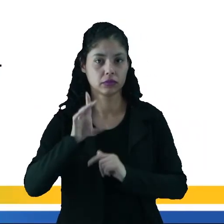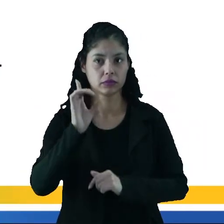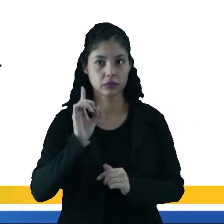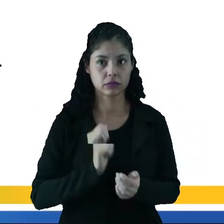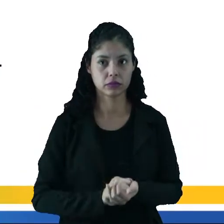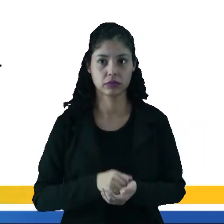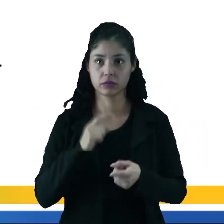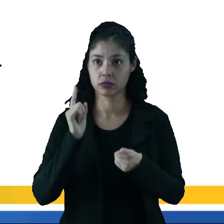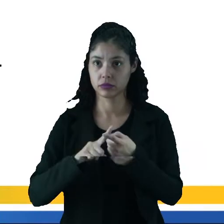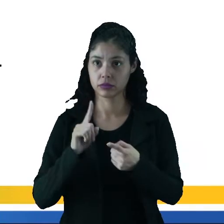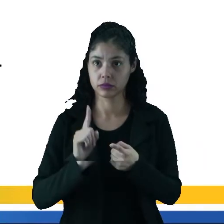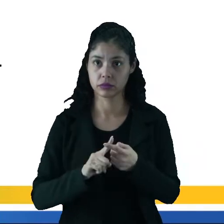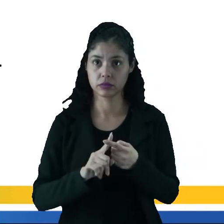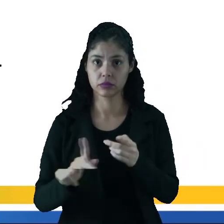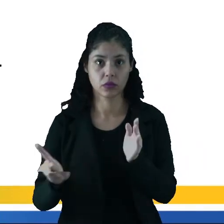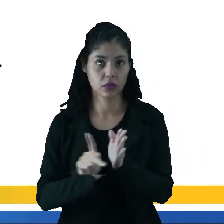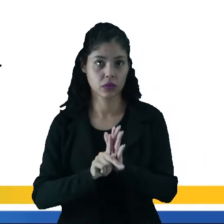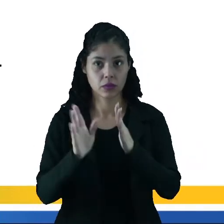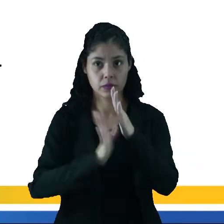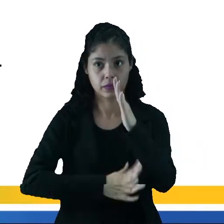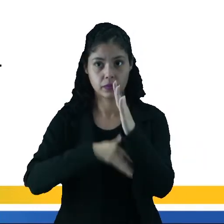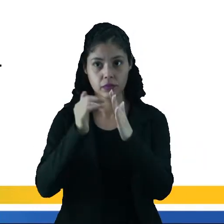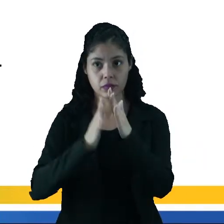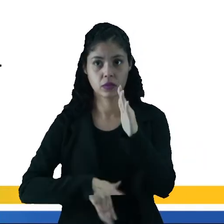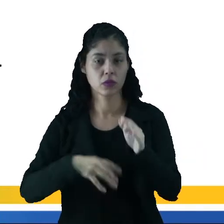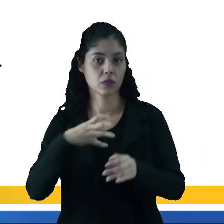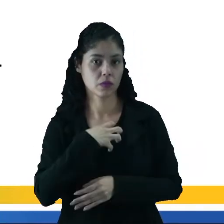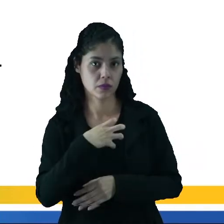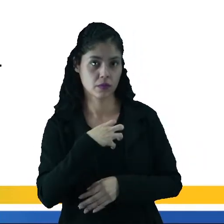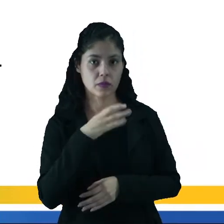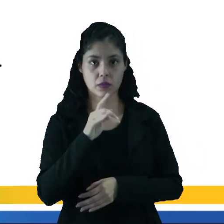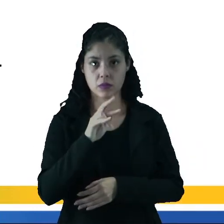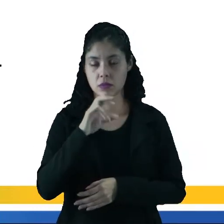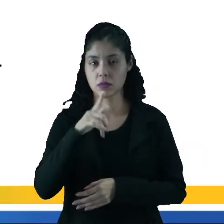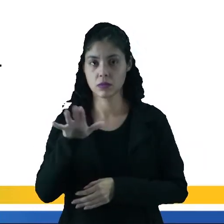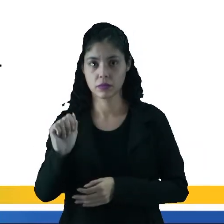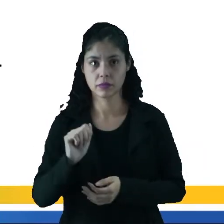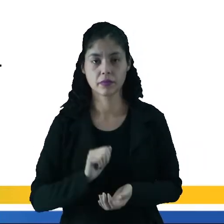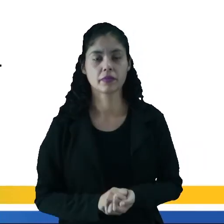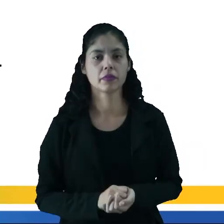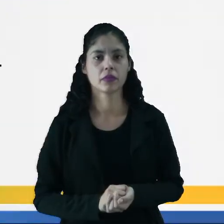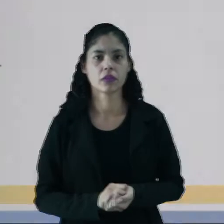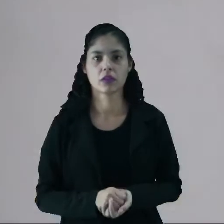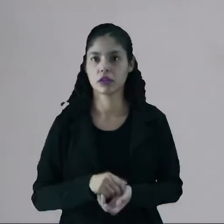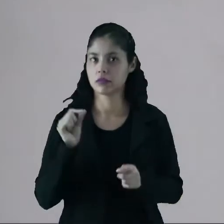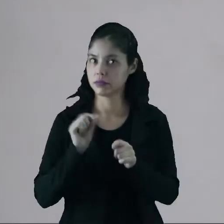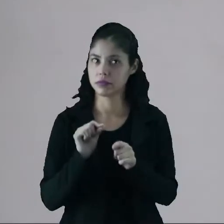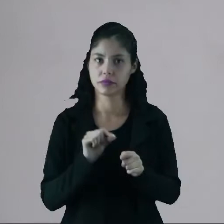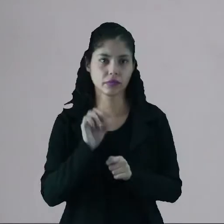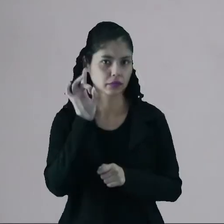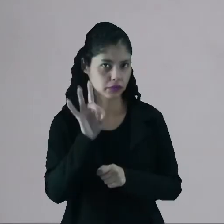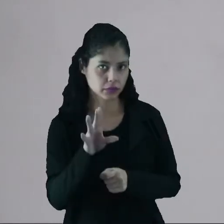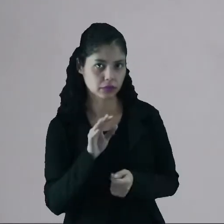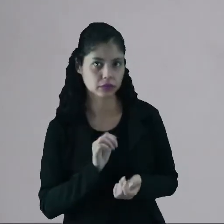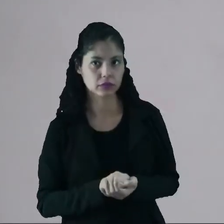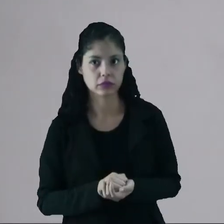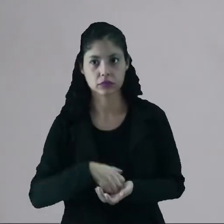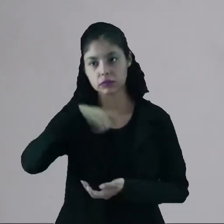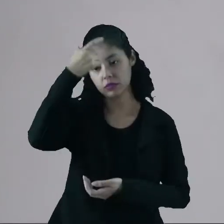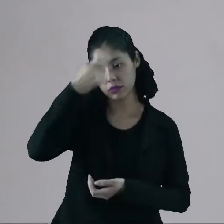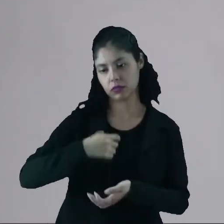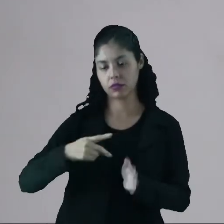letra D. Por quê? É o próprio pintor pintando ele mesmo. Ele não faz apenas, gente, um